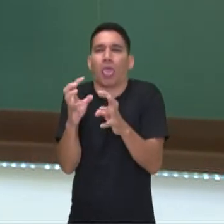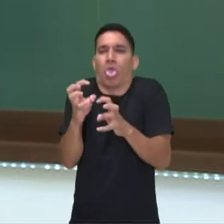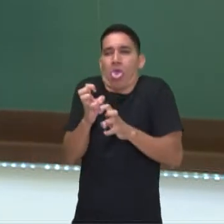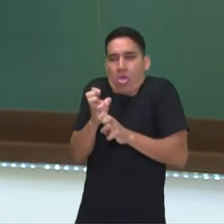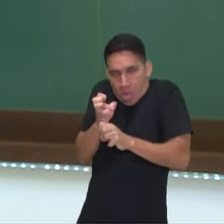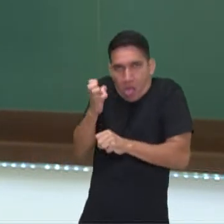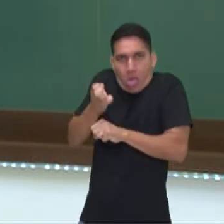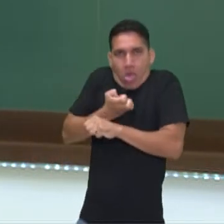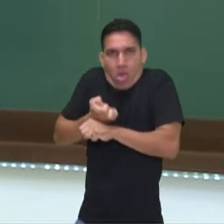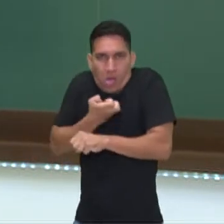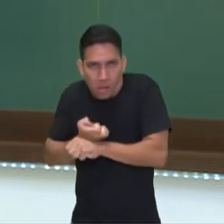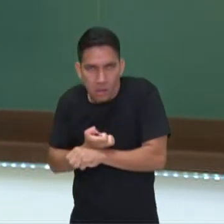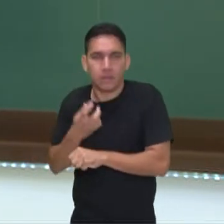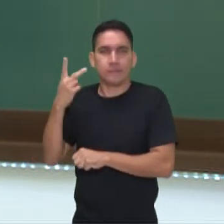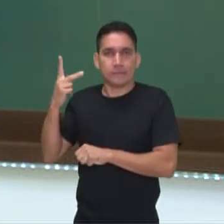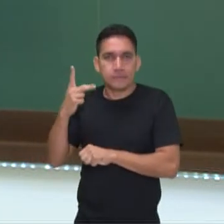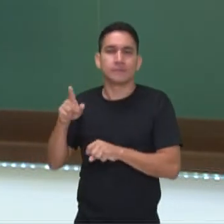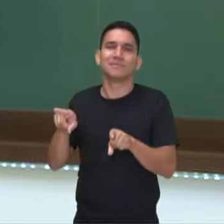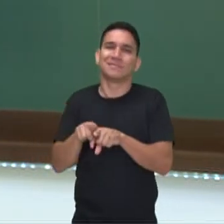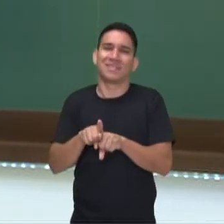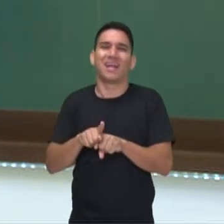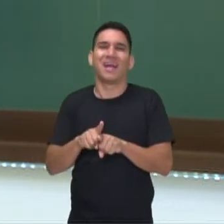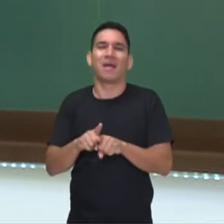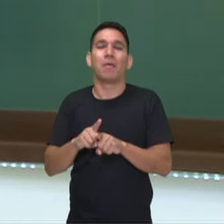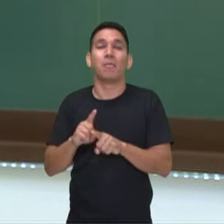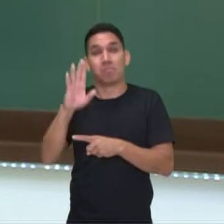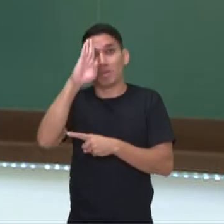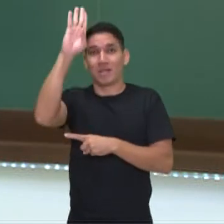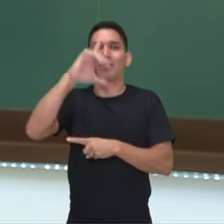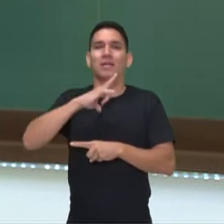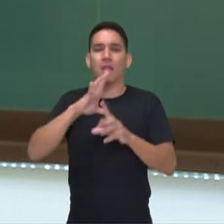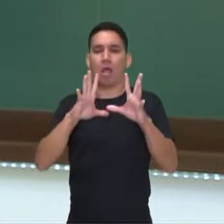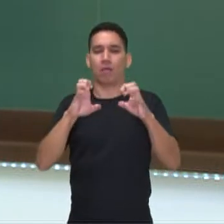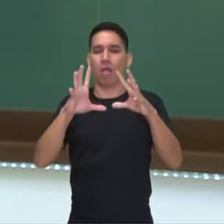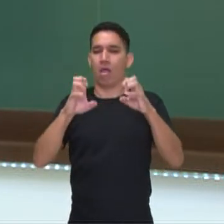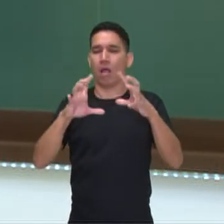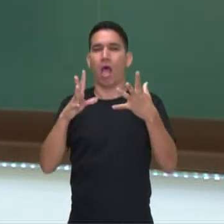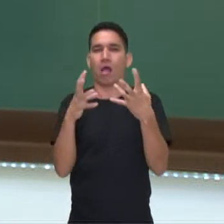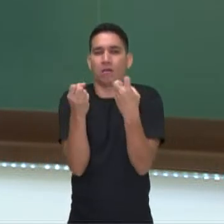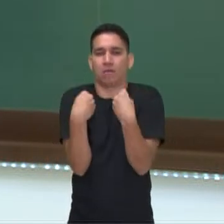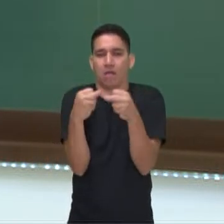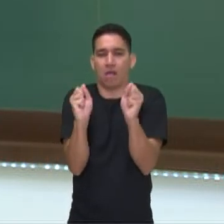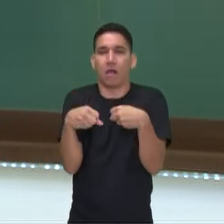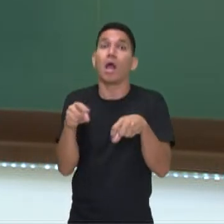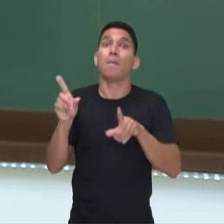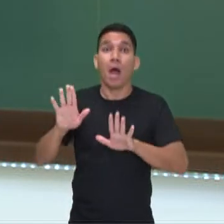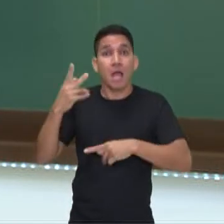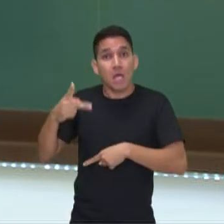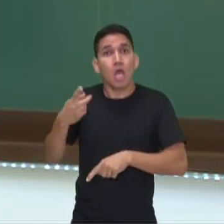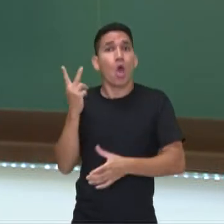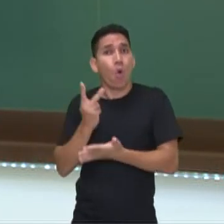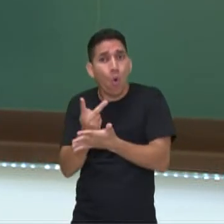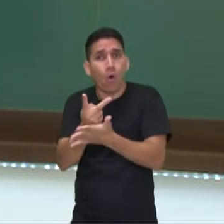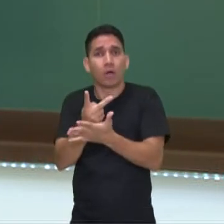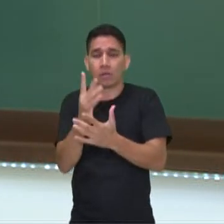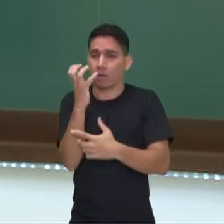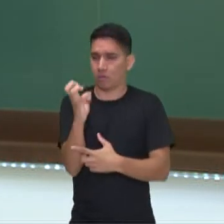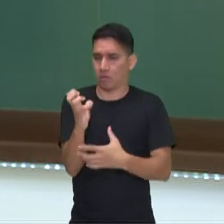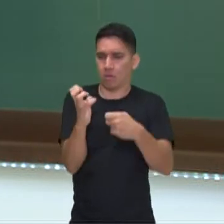acabou mexendo principalmente com as articulações dele, mas ele continuava esculpindo, ele amarrava na mão dele,